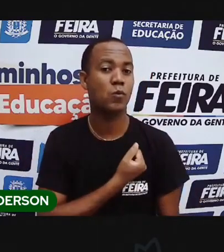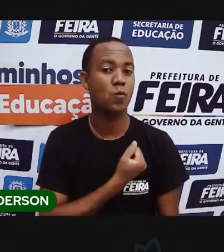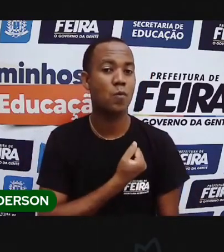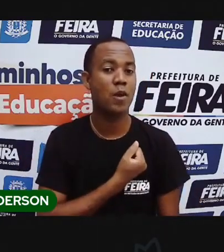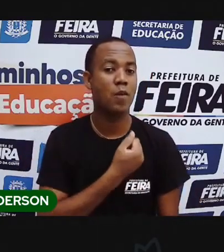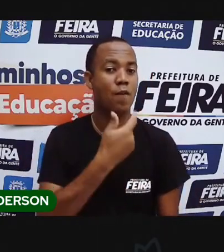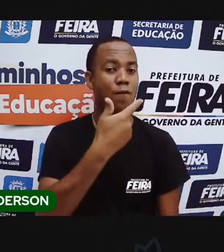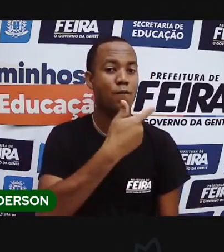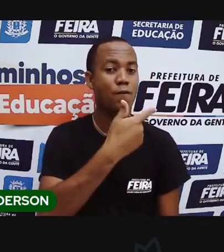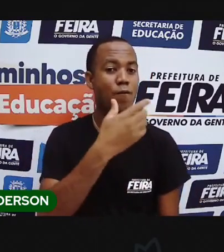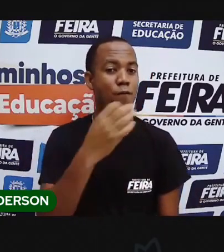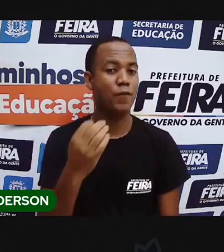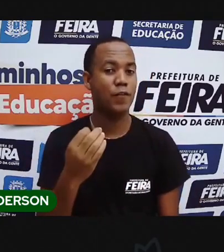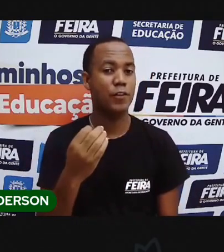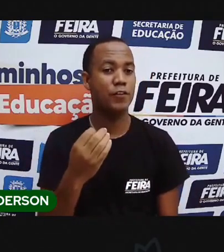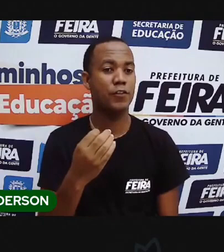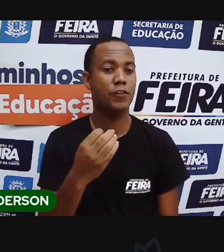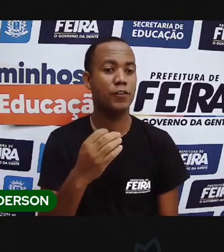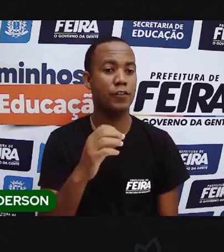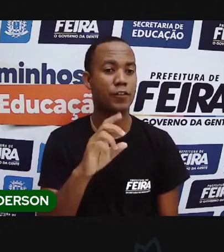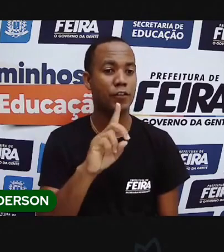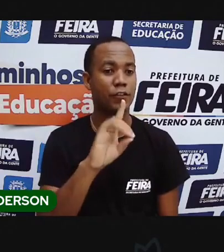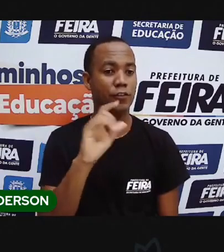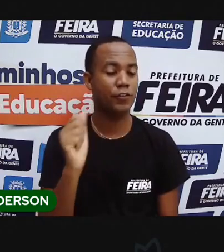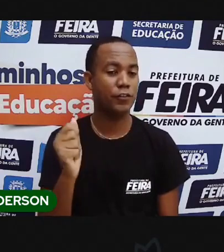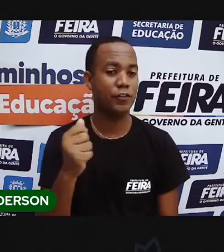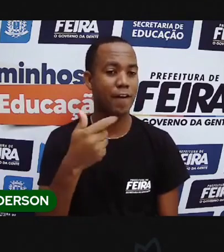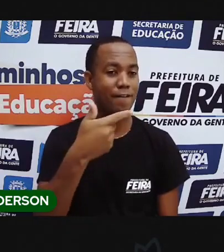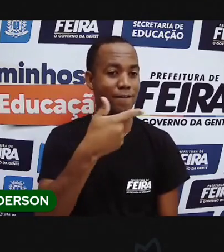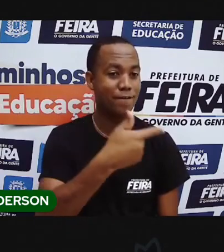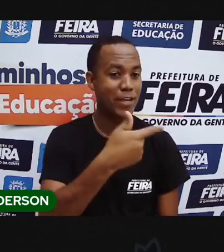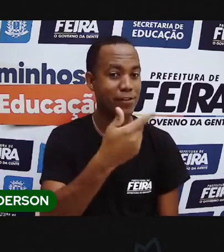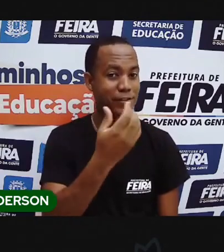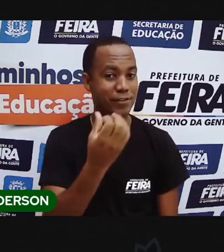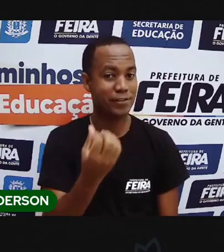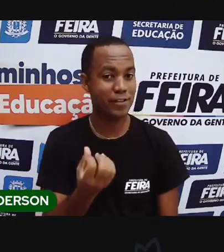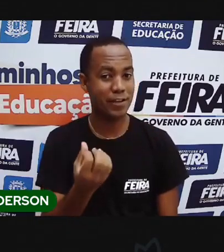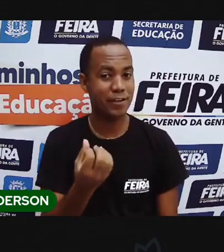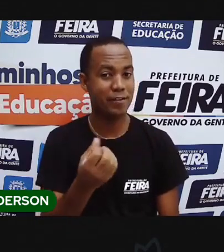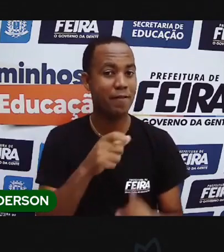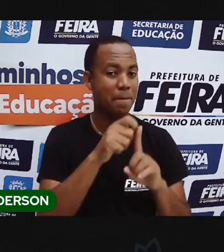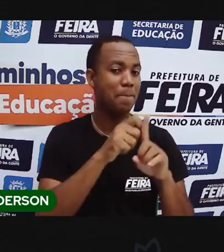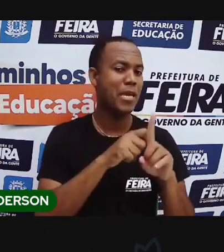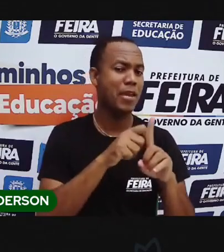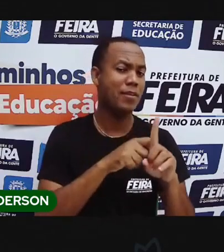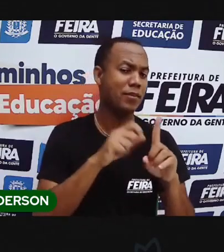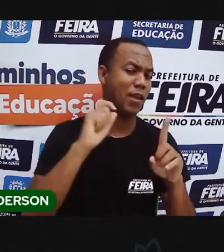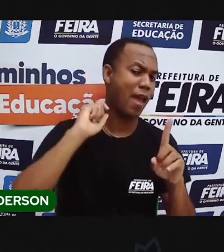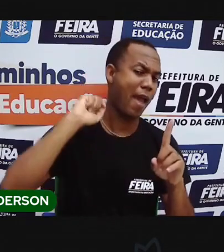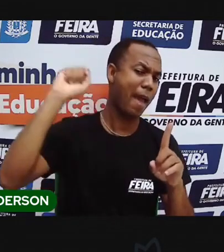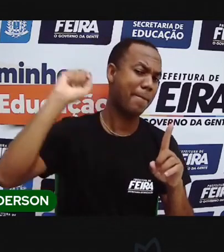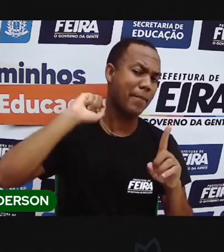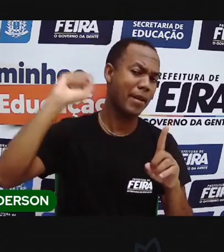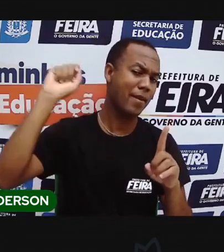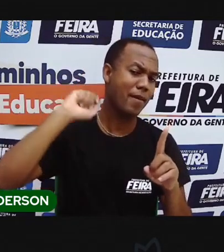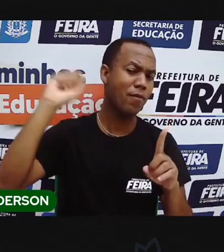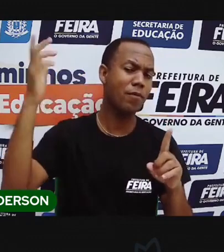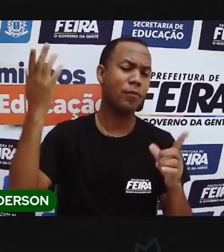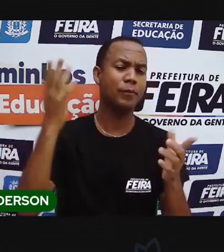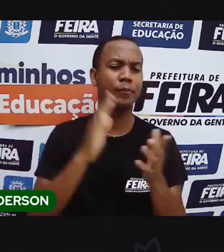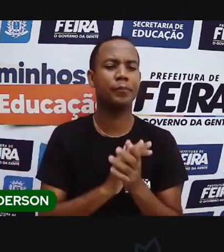do mês 4, 26 do mês 4, 26 de abril,